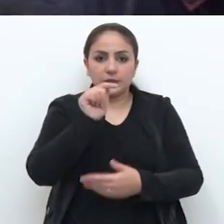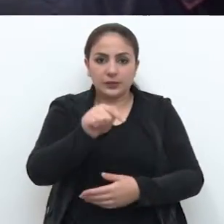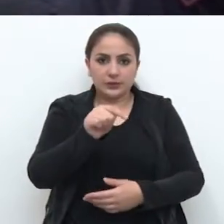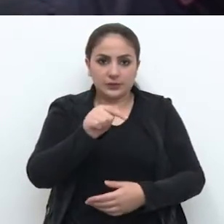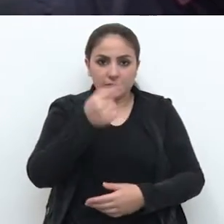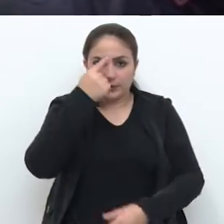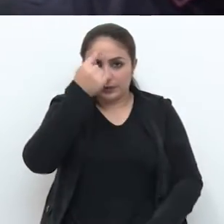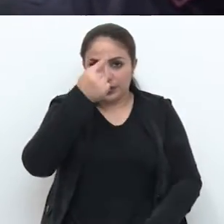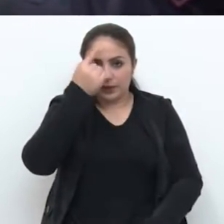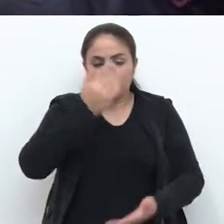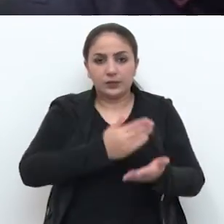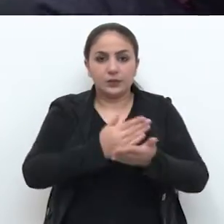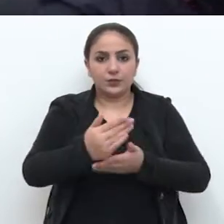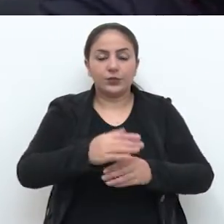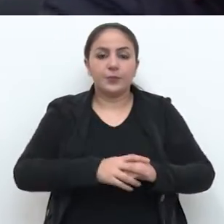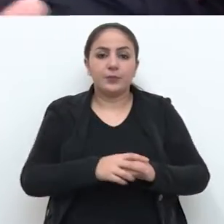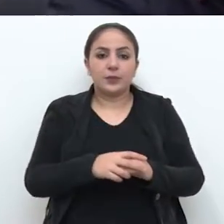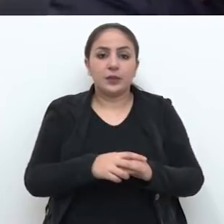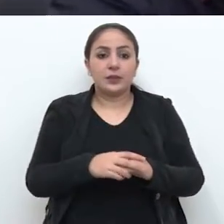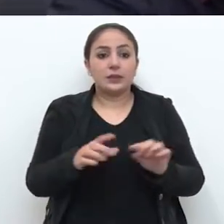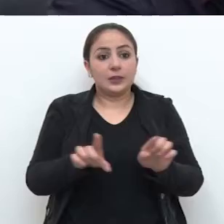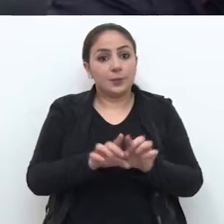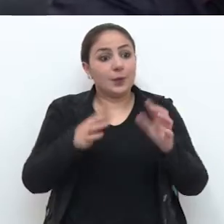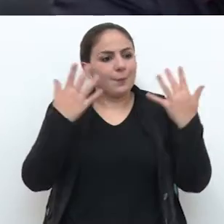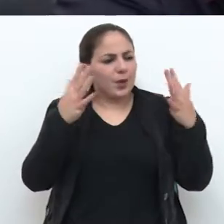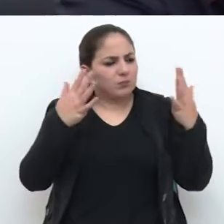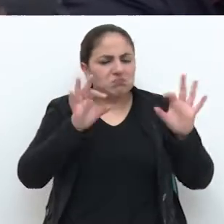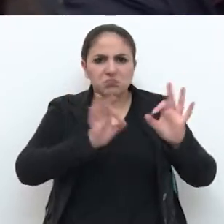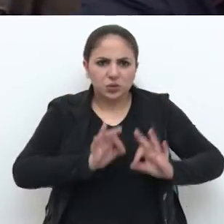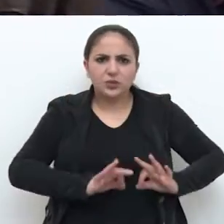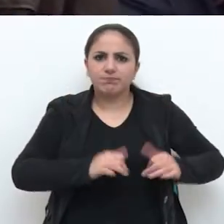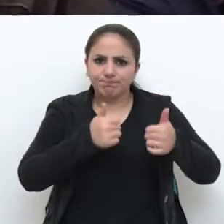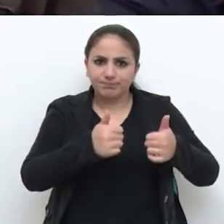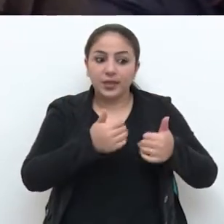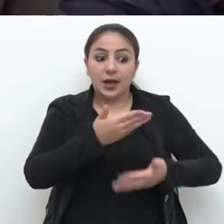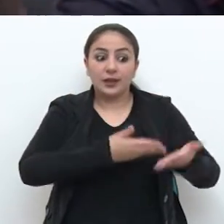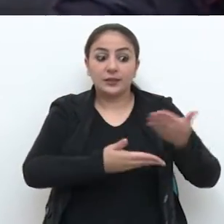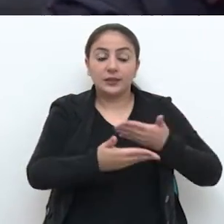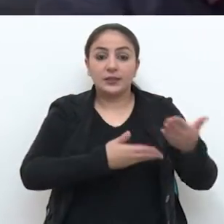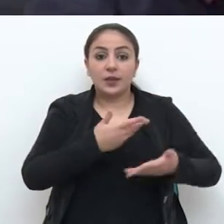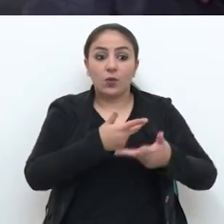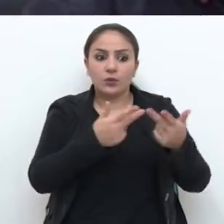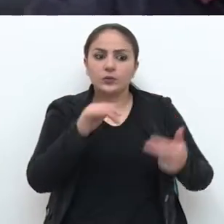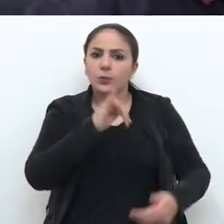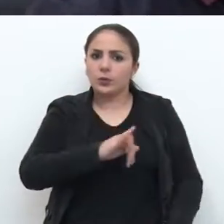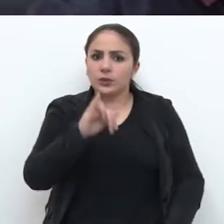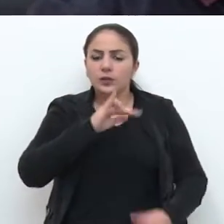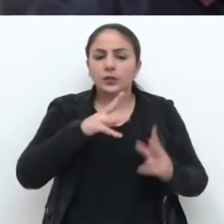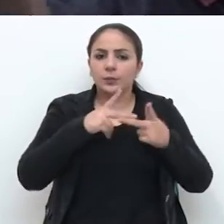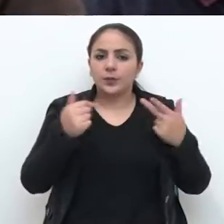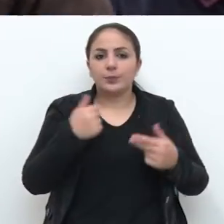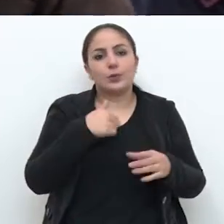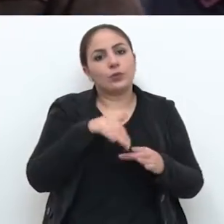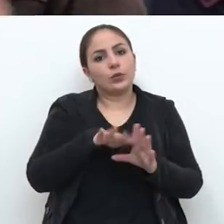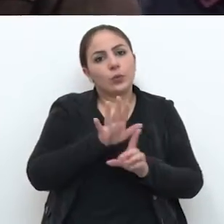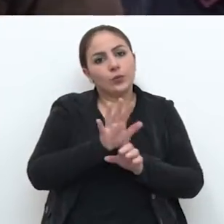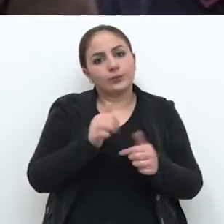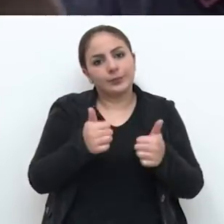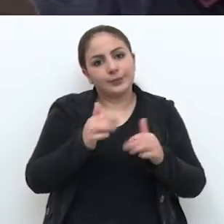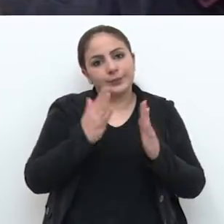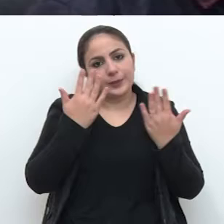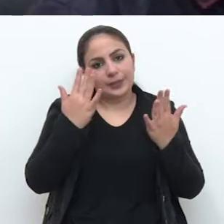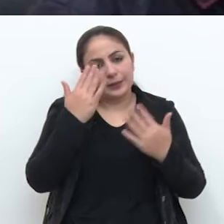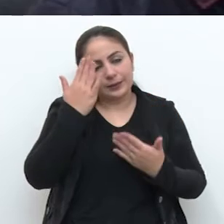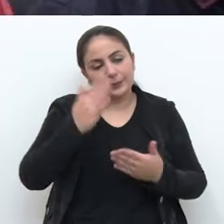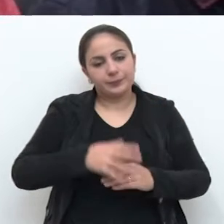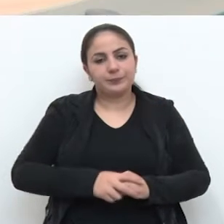essa linha de iniciativa, embora parabenize pela matéria do projeto, que visa atender aspectos importantes dos animais, meu